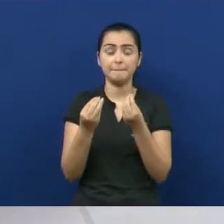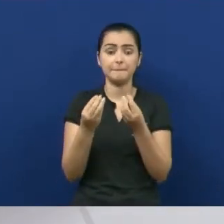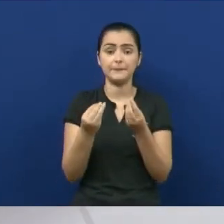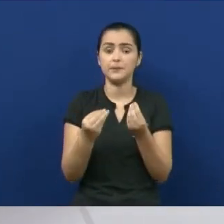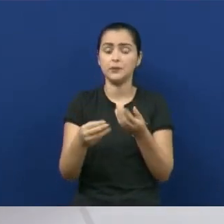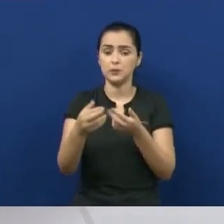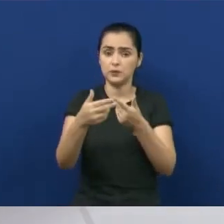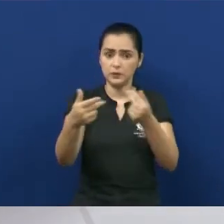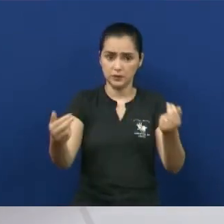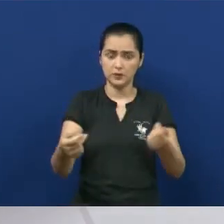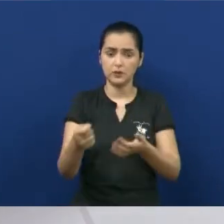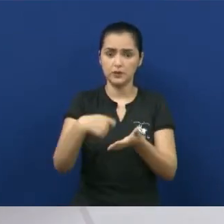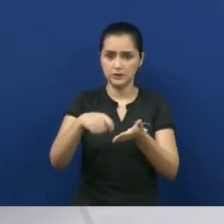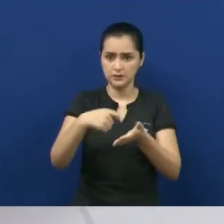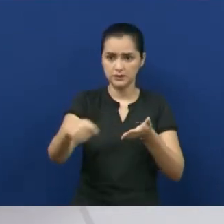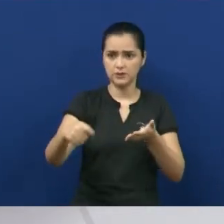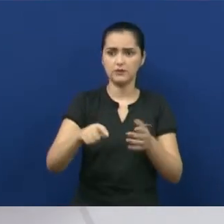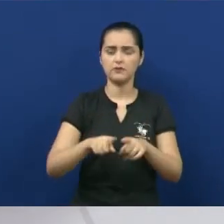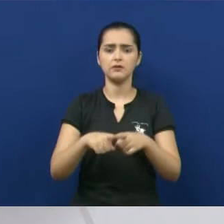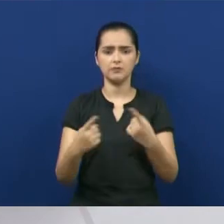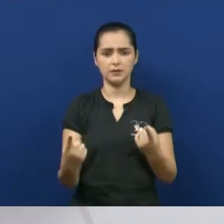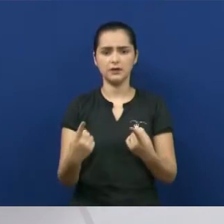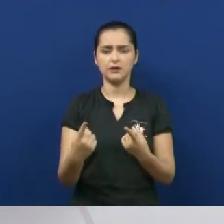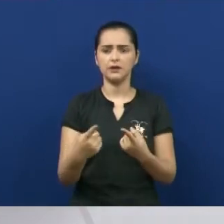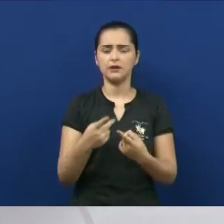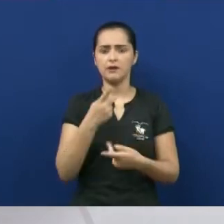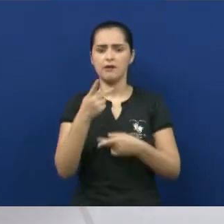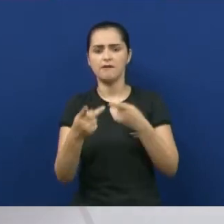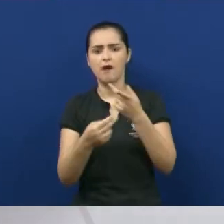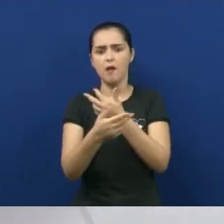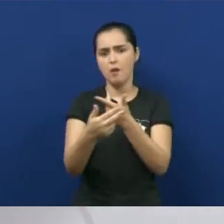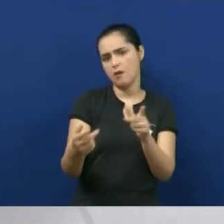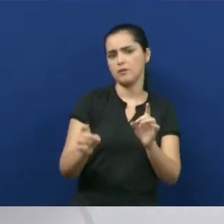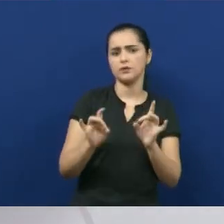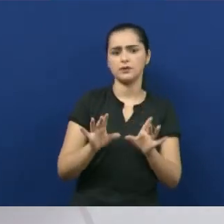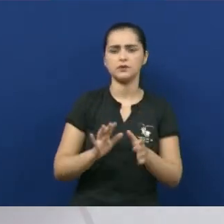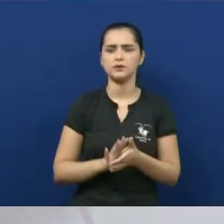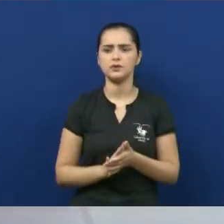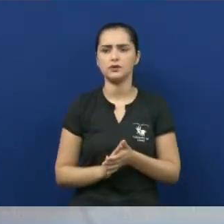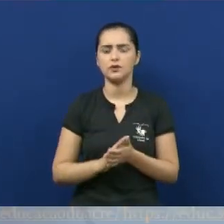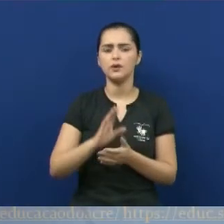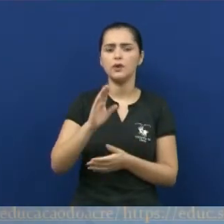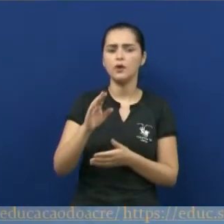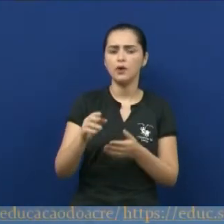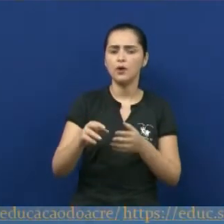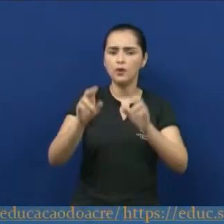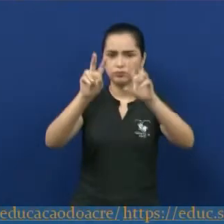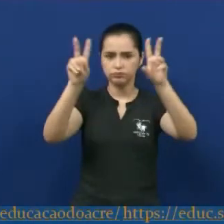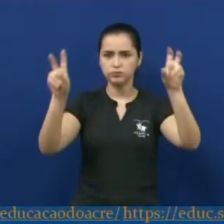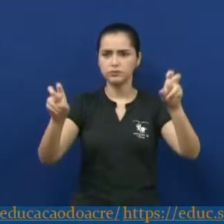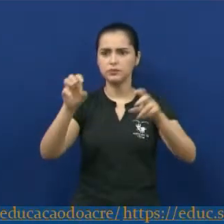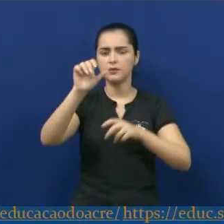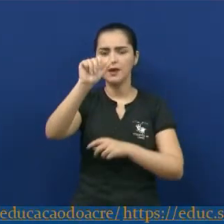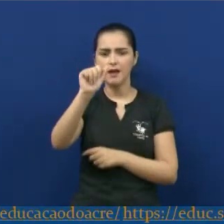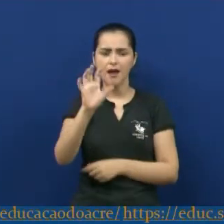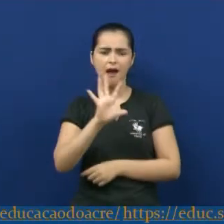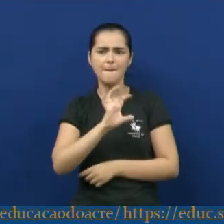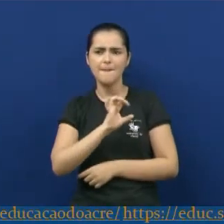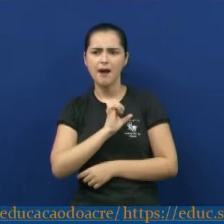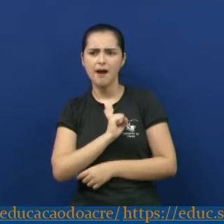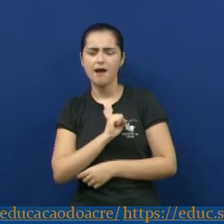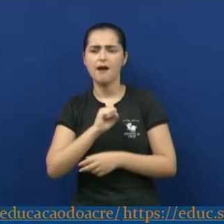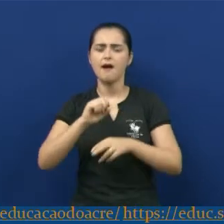escreveu muita coisa, fez muita coisa, mas eu citei algumas aqui. Amar, verbo intransitivo, que foi de